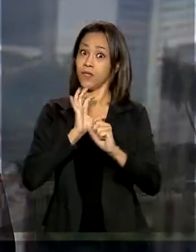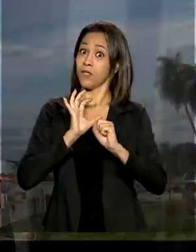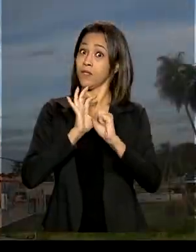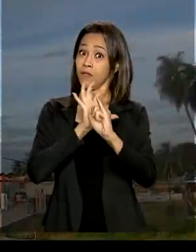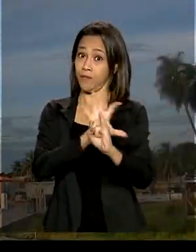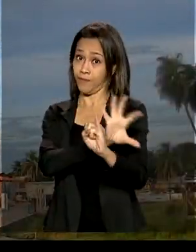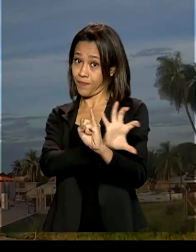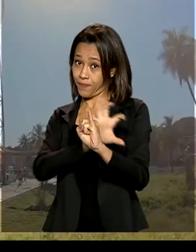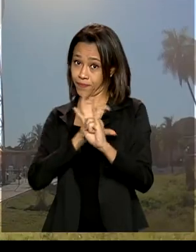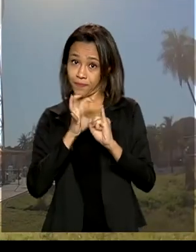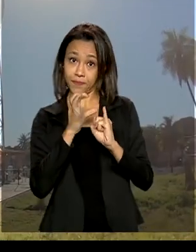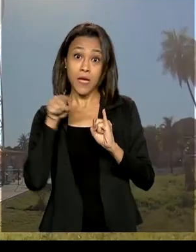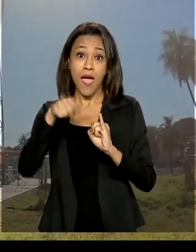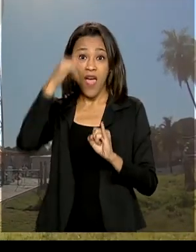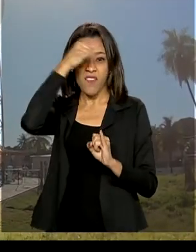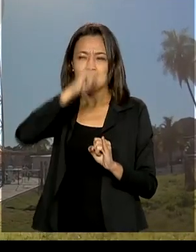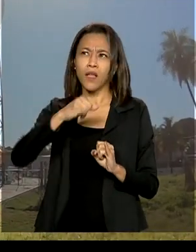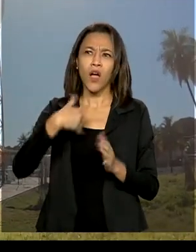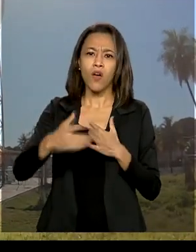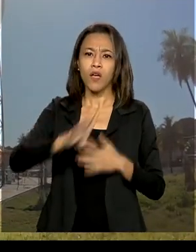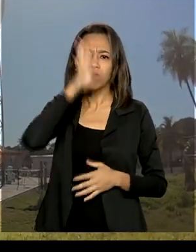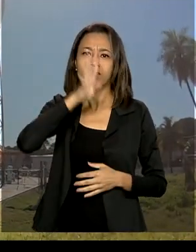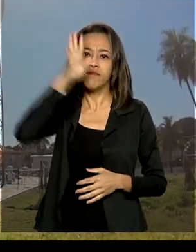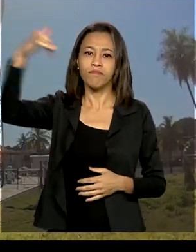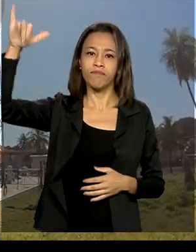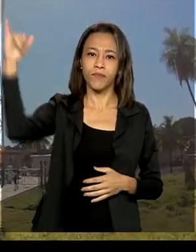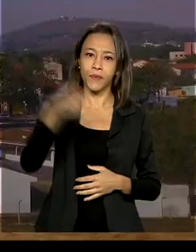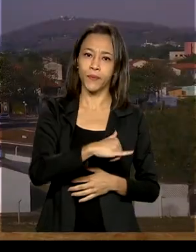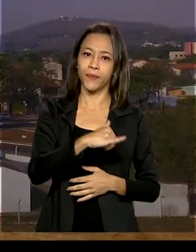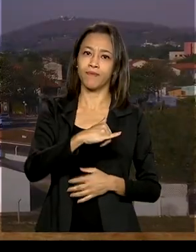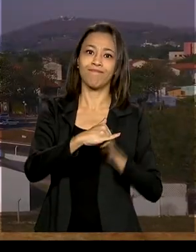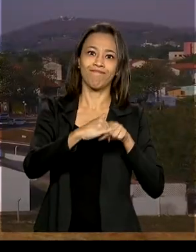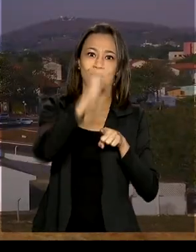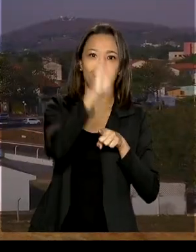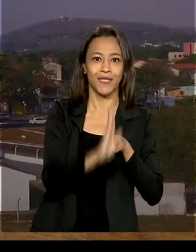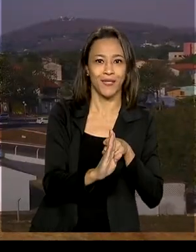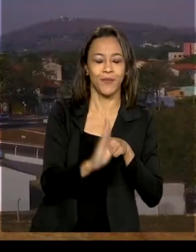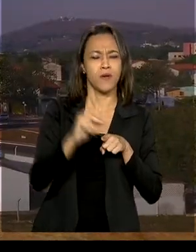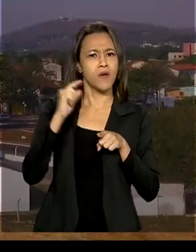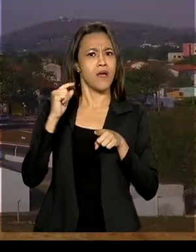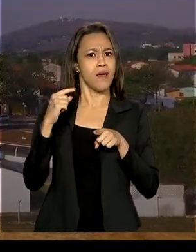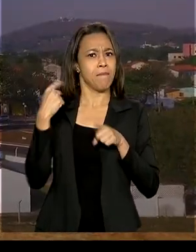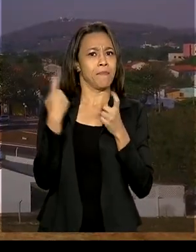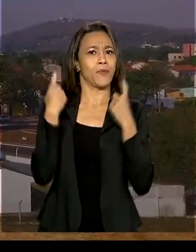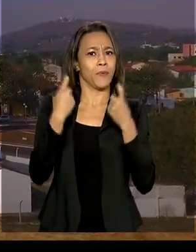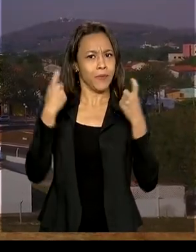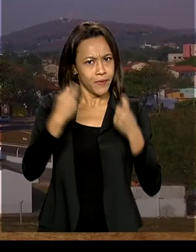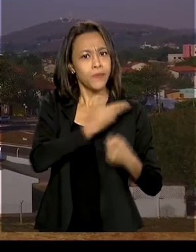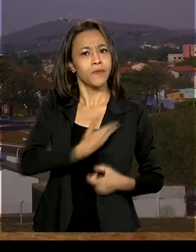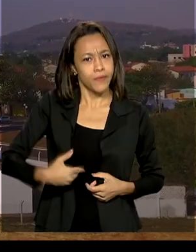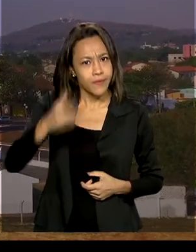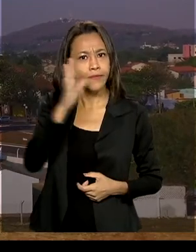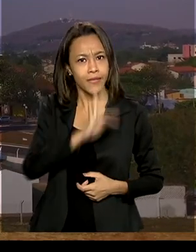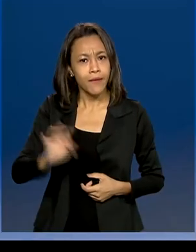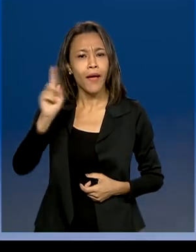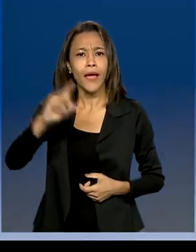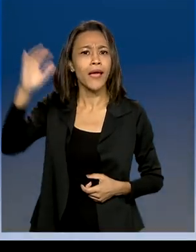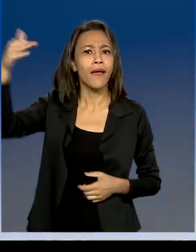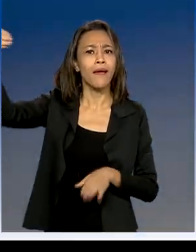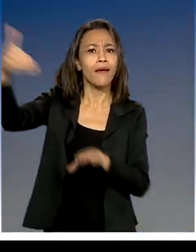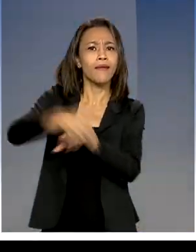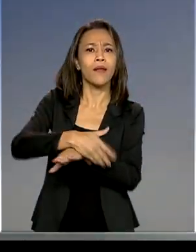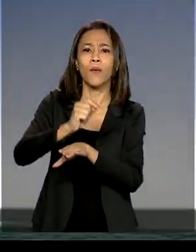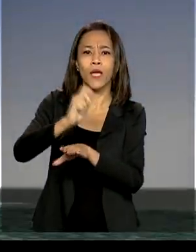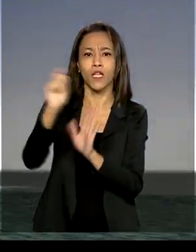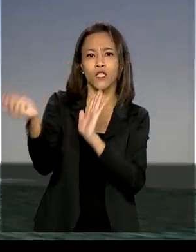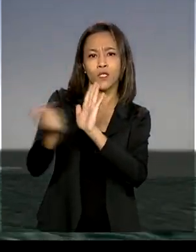irregular de aeronaves no espaço aéreo brasileiro. Uma das principais preocupações do governo federal é a entrada de drogas no